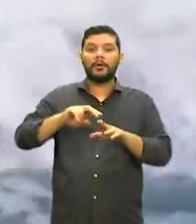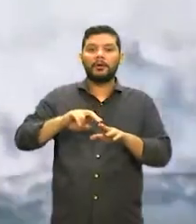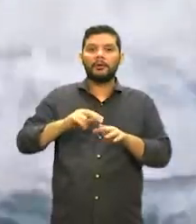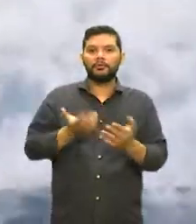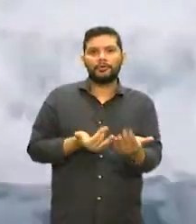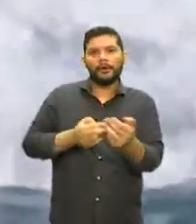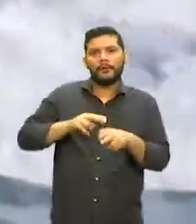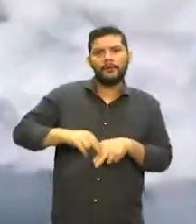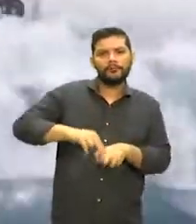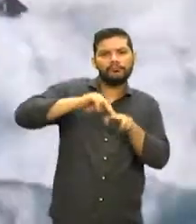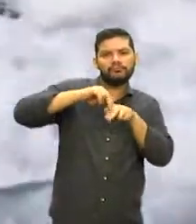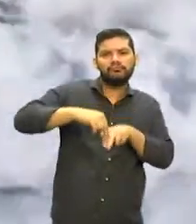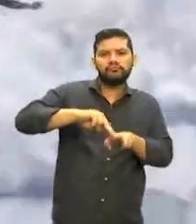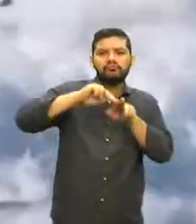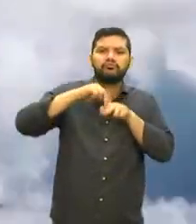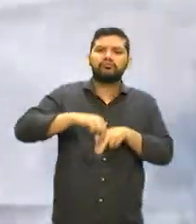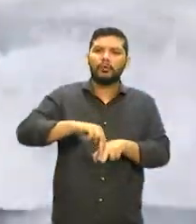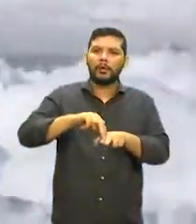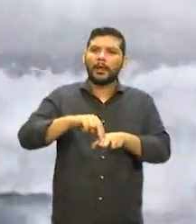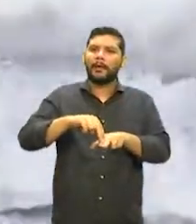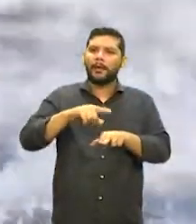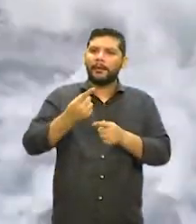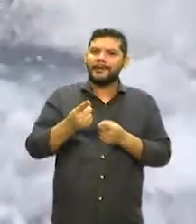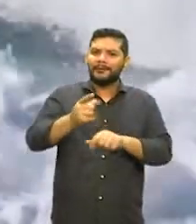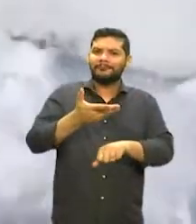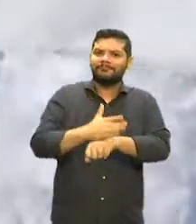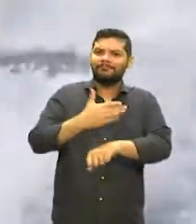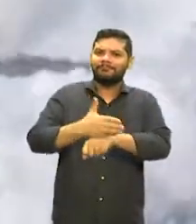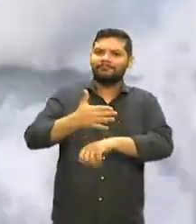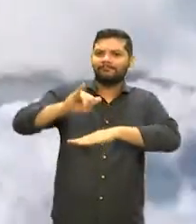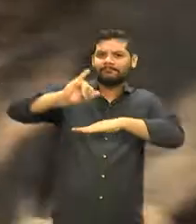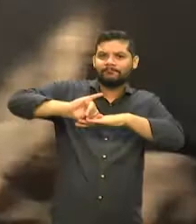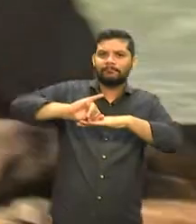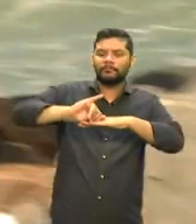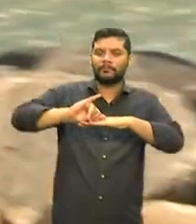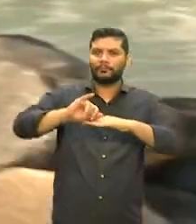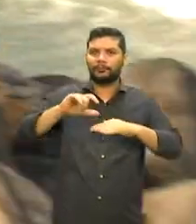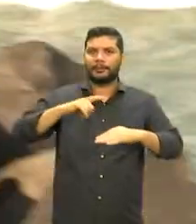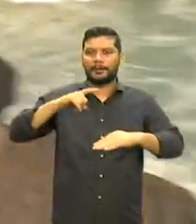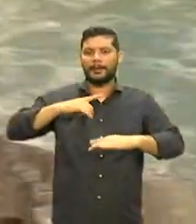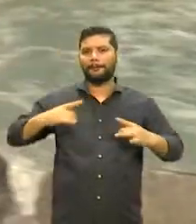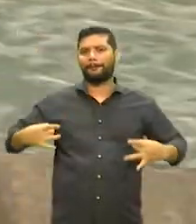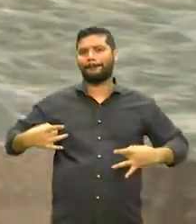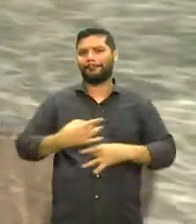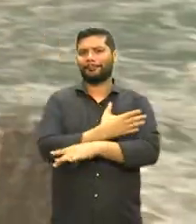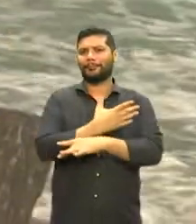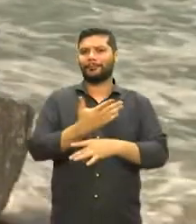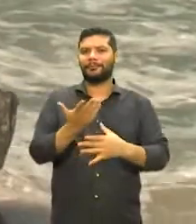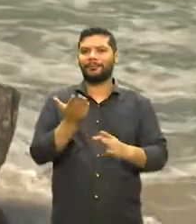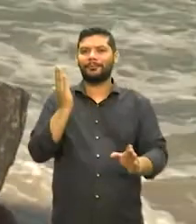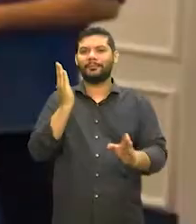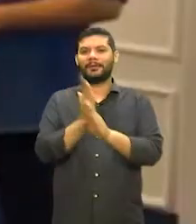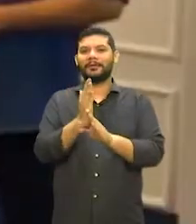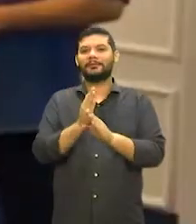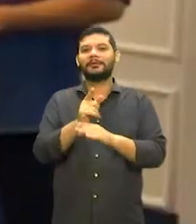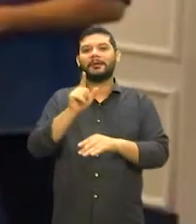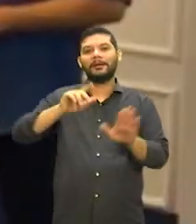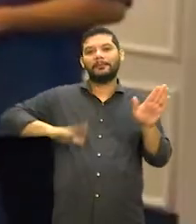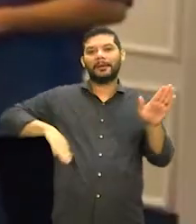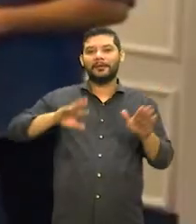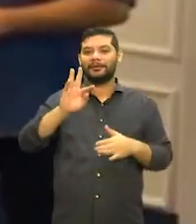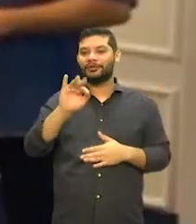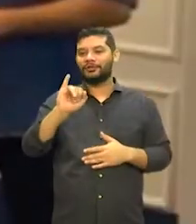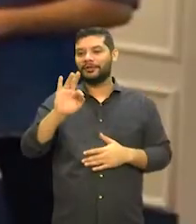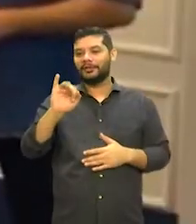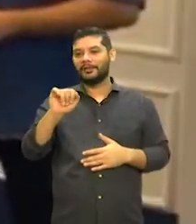O intuito é estimular a prática do esporte na capital, que já tem aptidão, principalmente na Praia do Titãzinho. Nós estamos